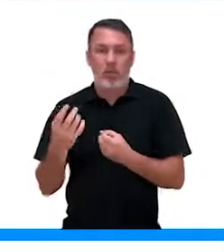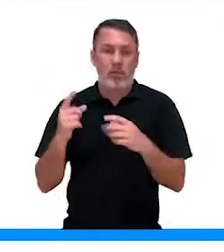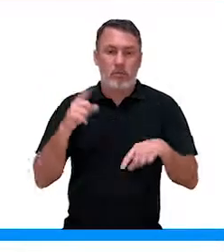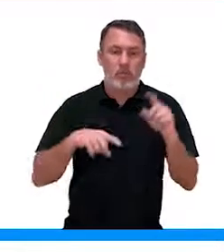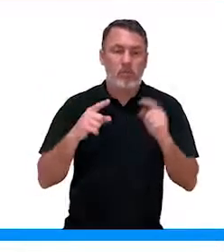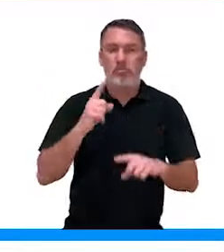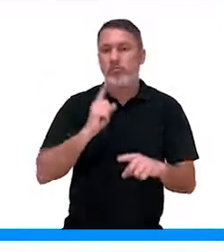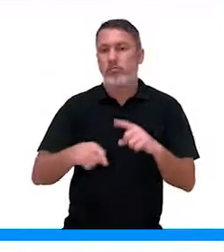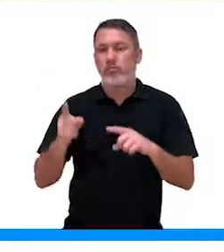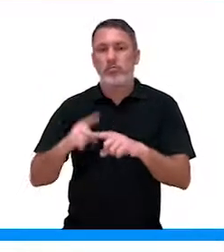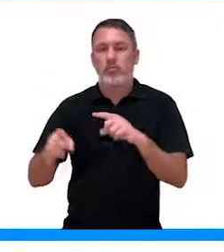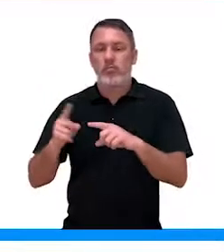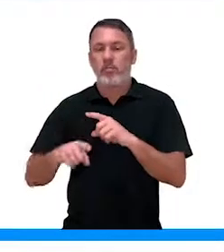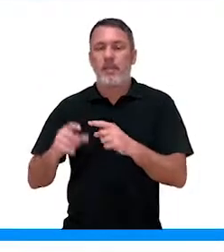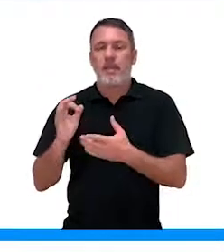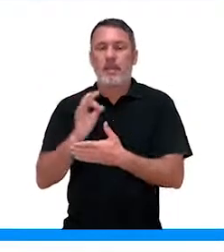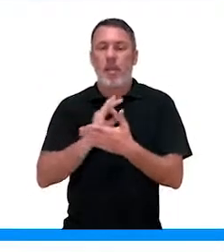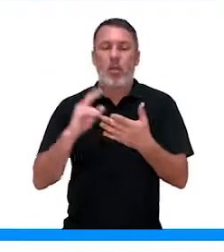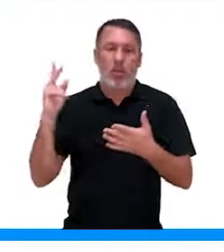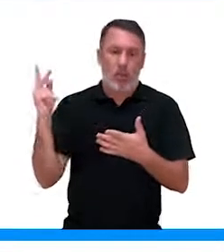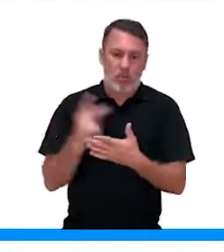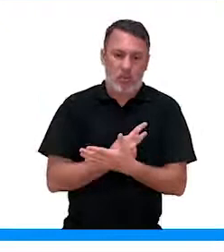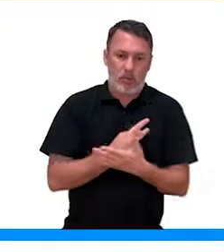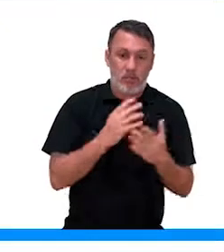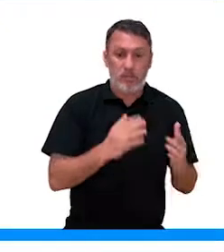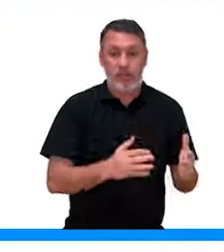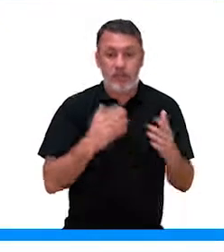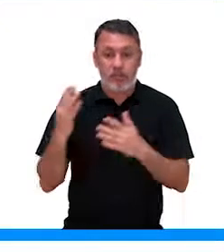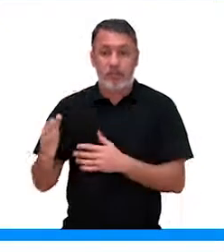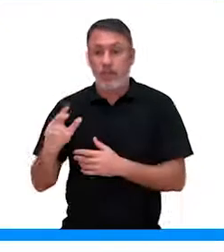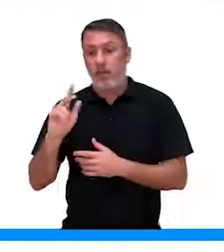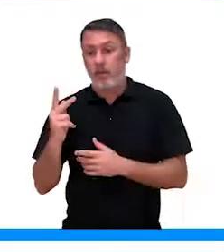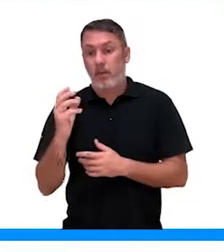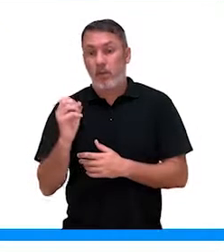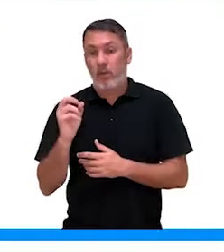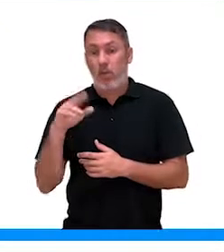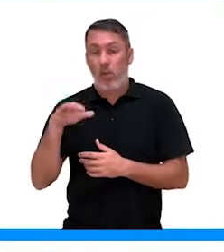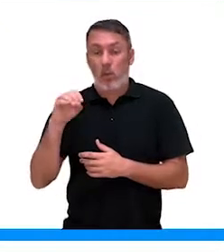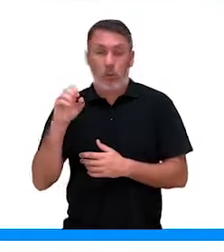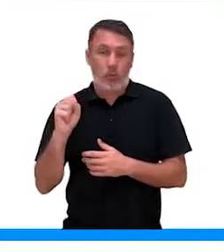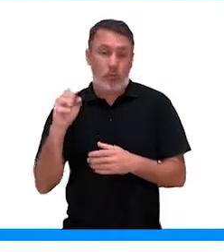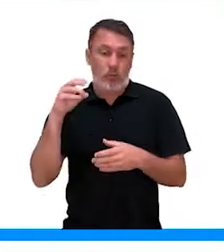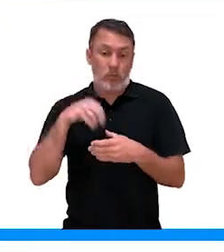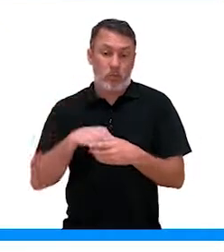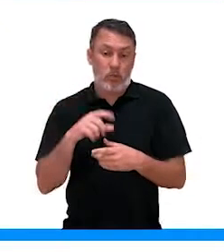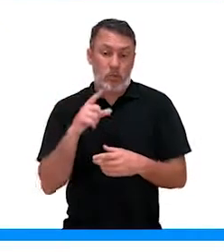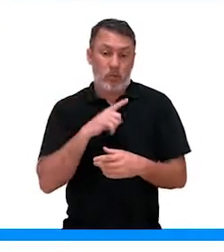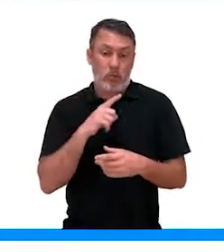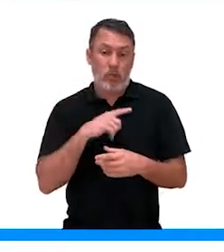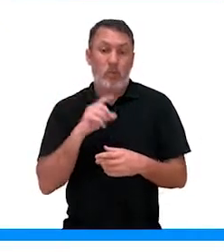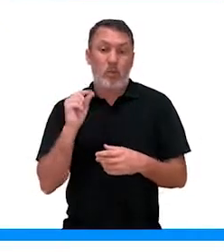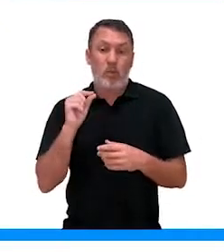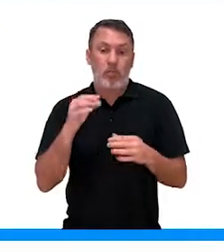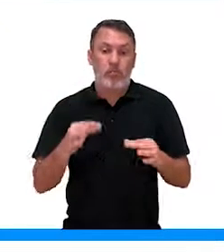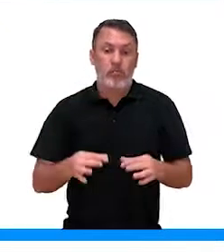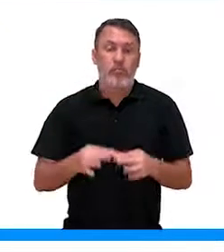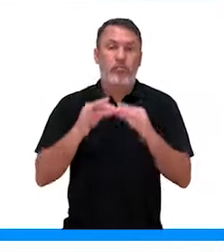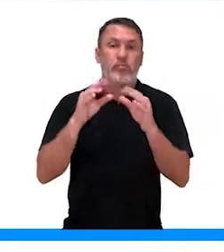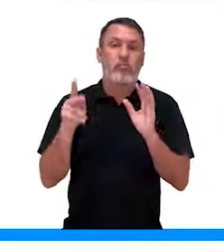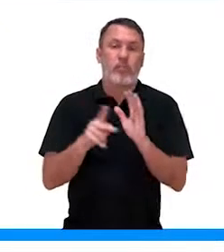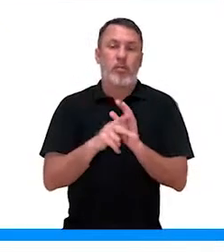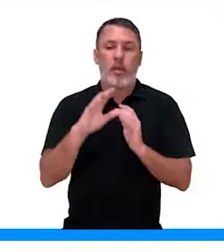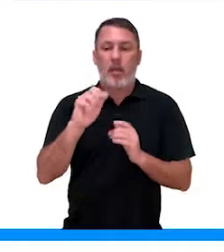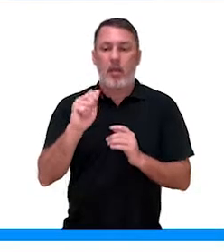elas não permitem que o alongamento celular aconteça. E esses hormônios, eles estão relacionados com a dominância apical.